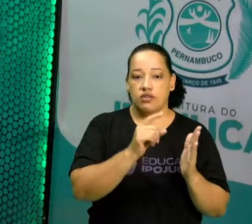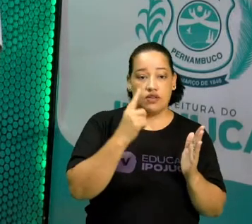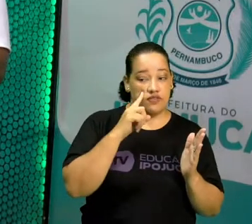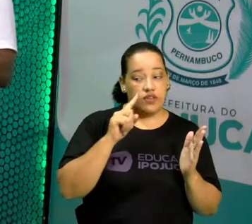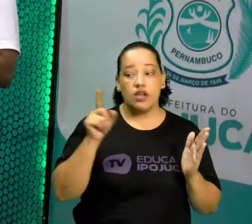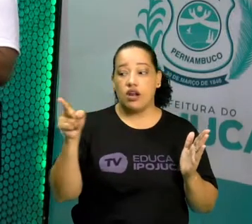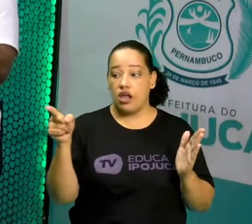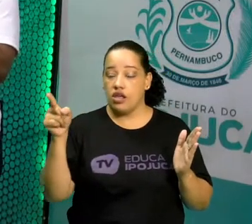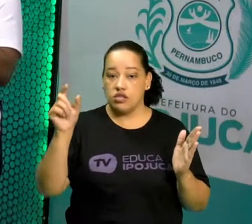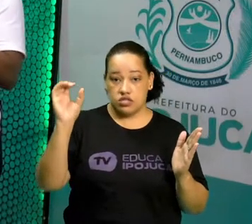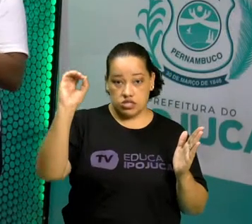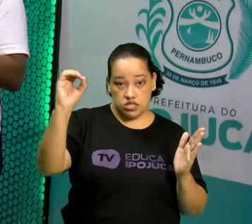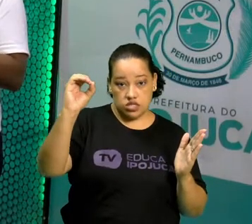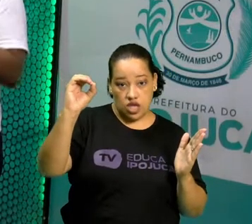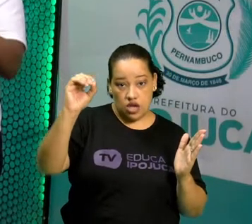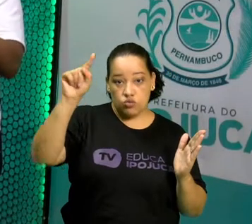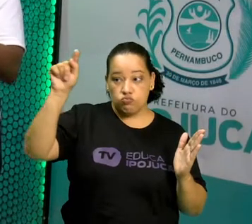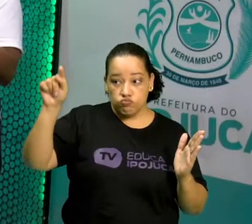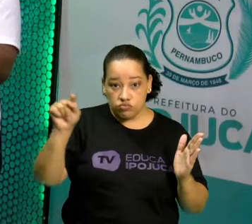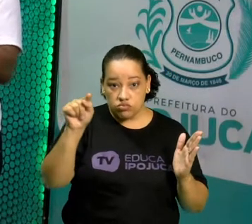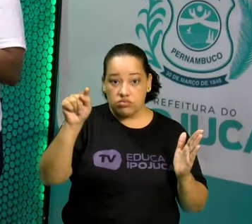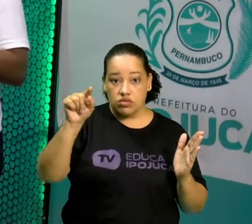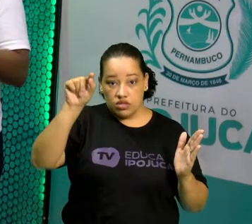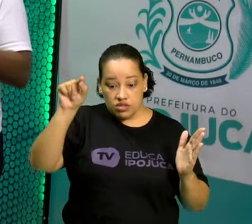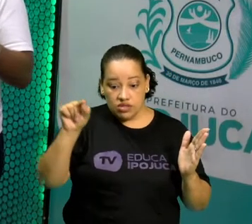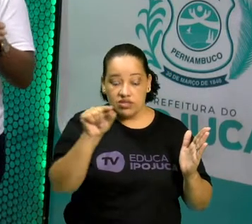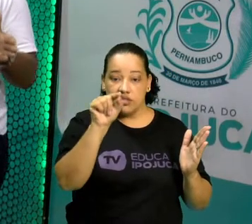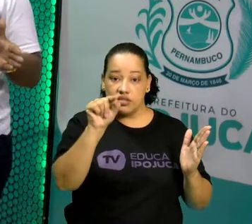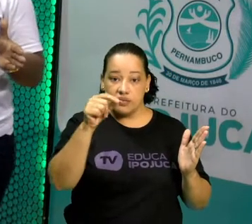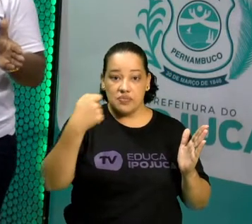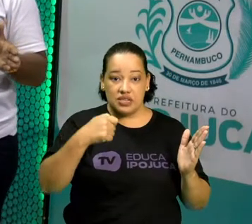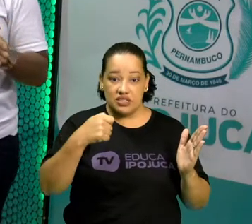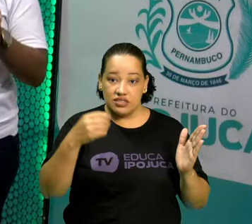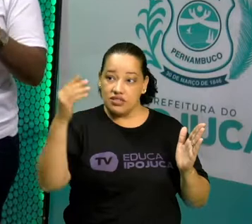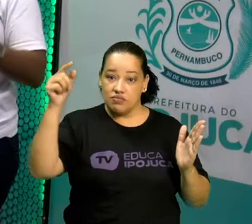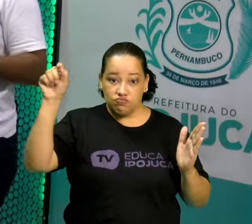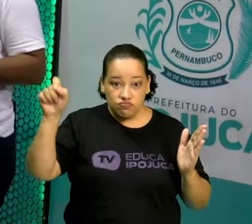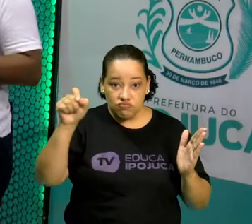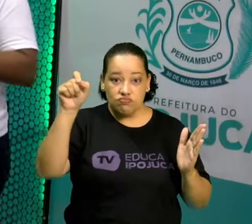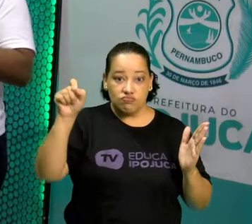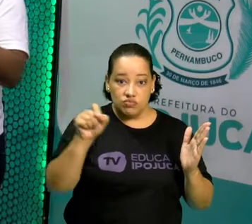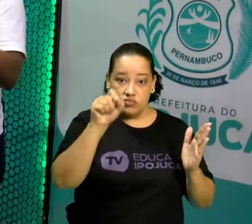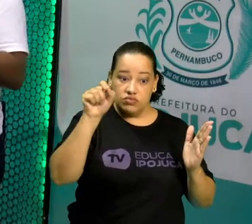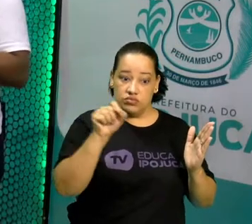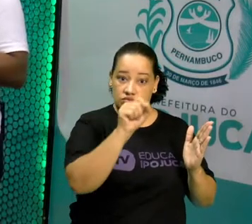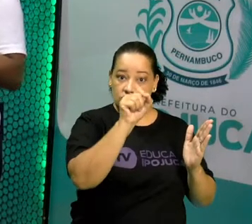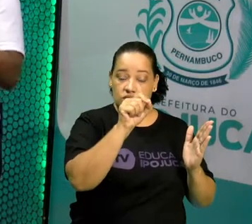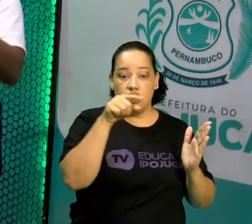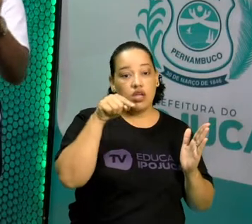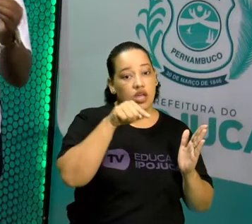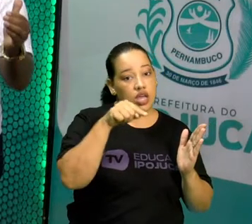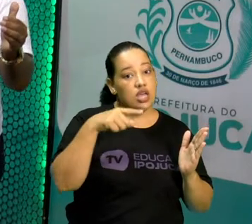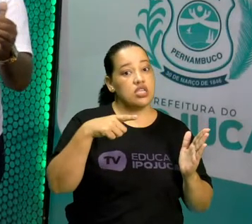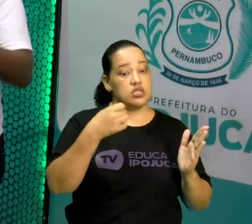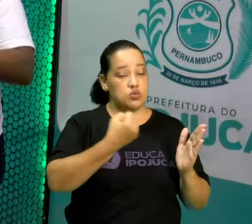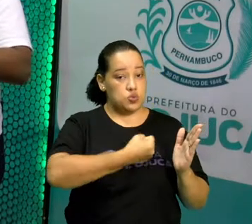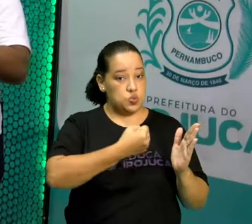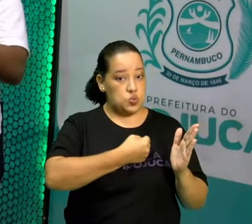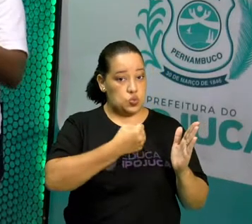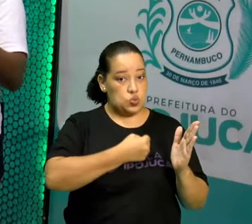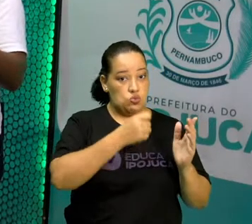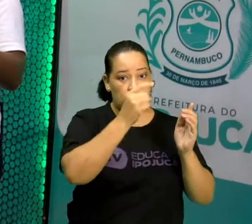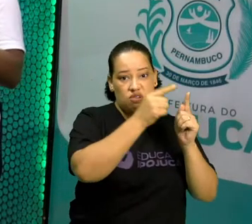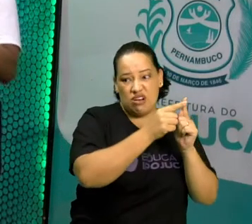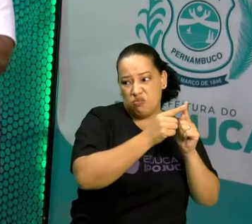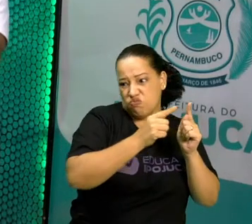vai caminhar com a vírgula em direção ao lado esquerdo. Lembrando que quando este número é grande, um